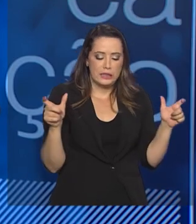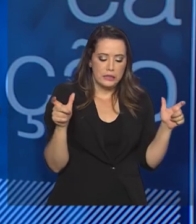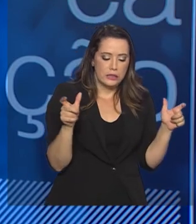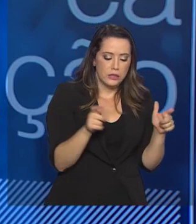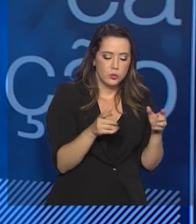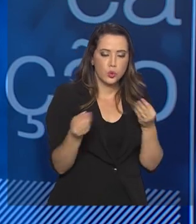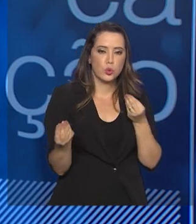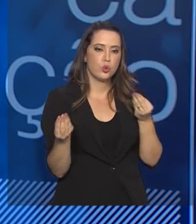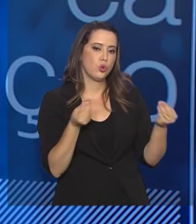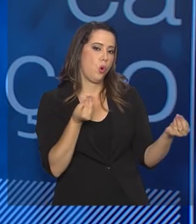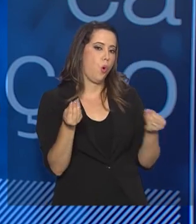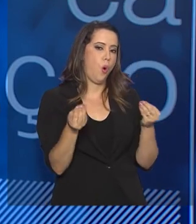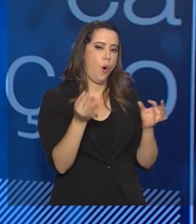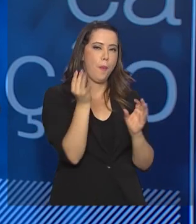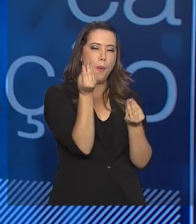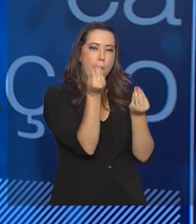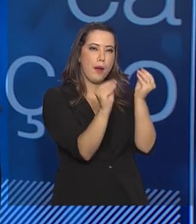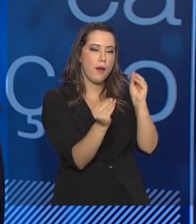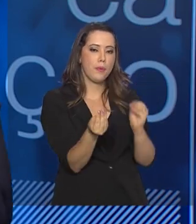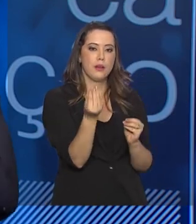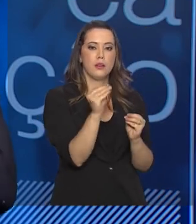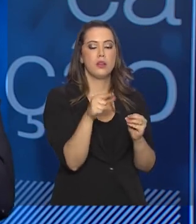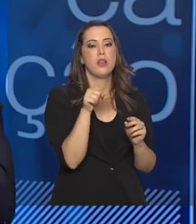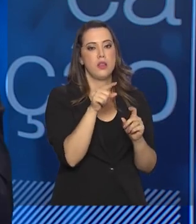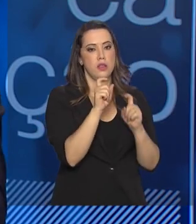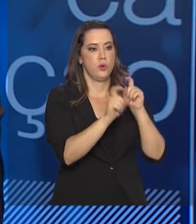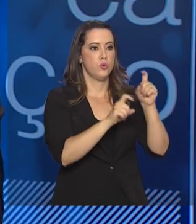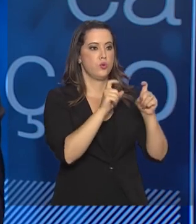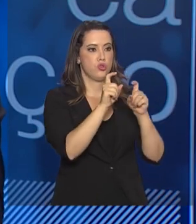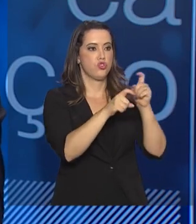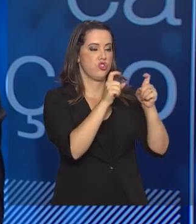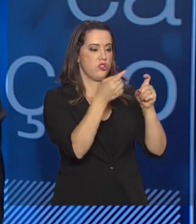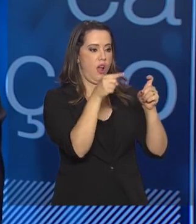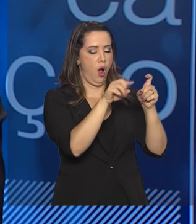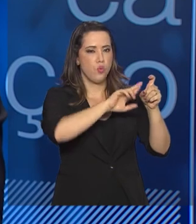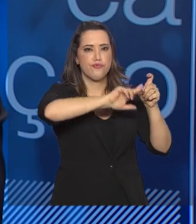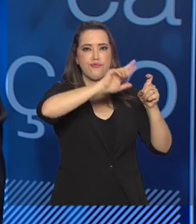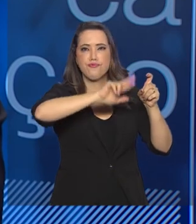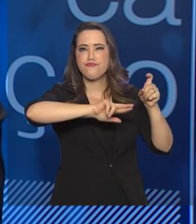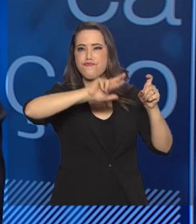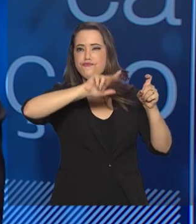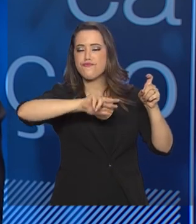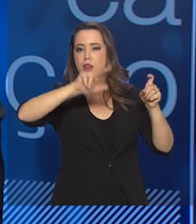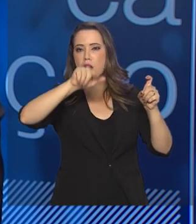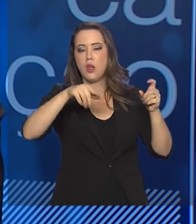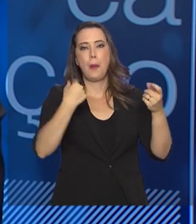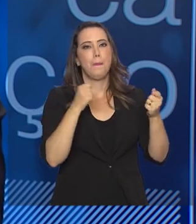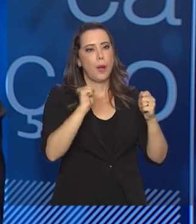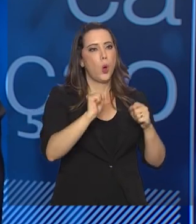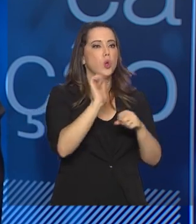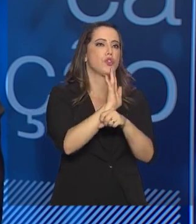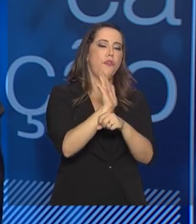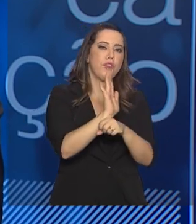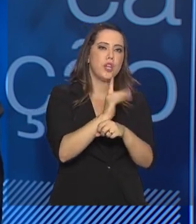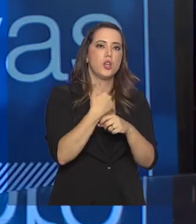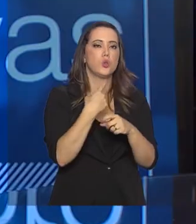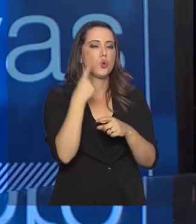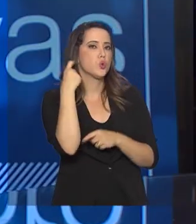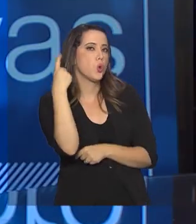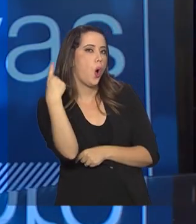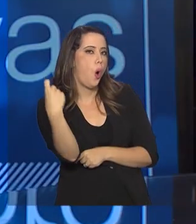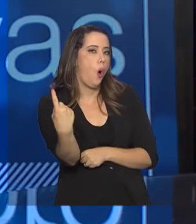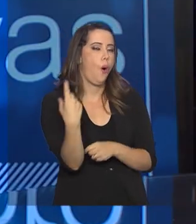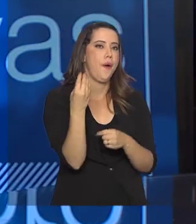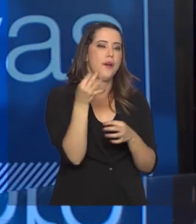forma de fazer o item. E o digital, a gente vai poder fazer a prova de outras formas, né? Vai poder incluir vídeos, suns,